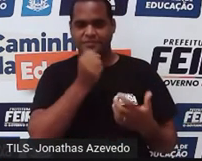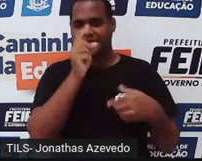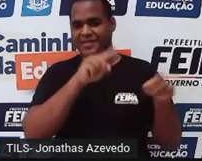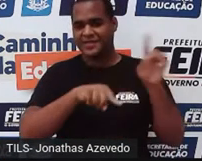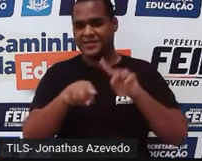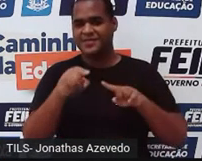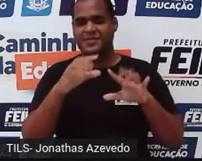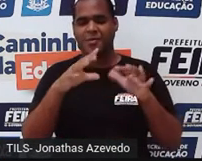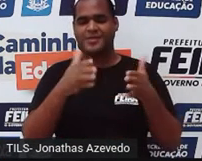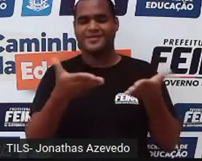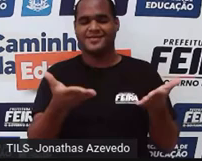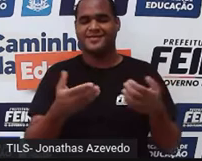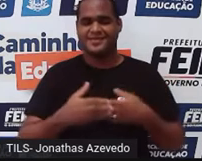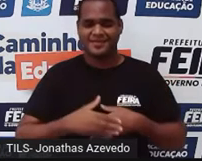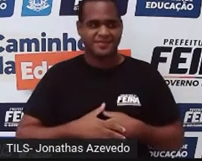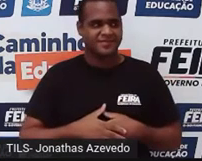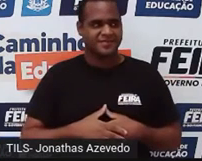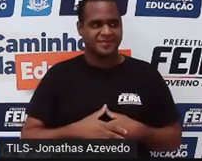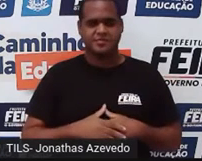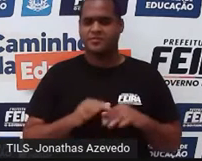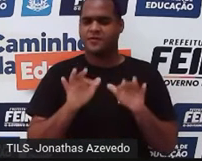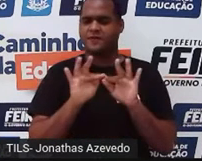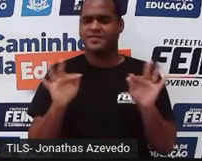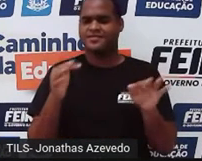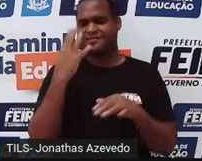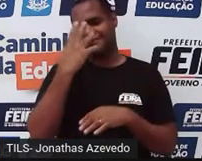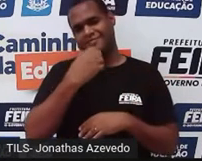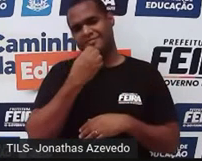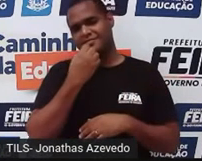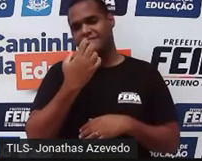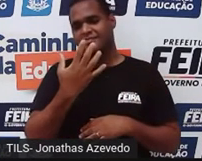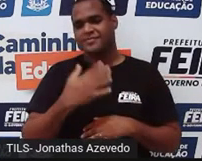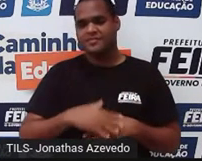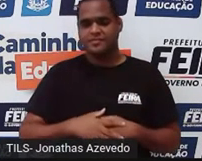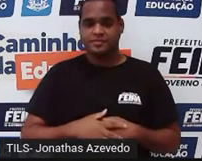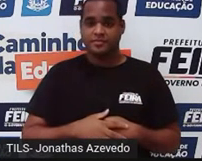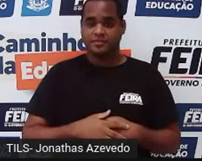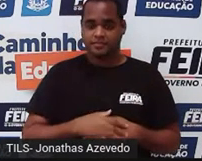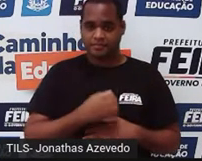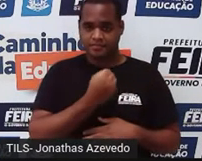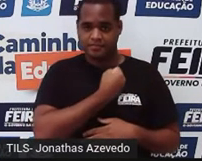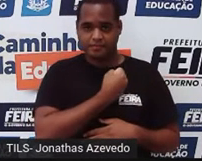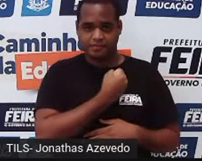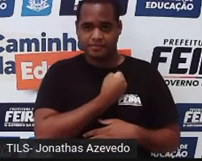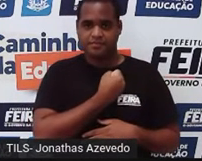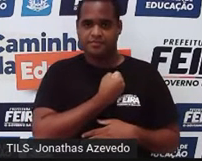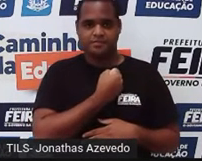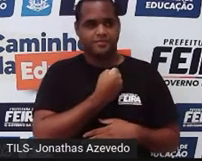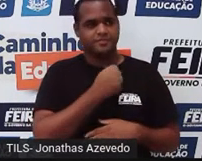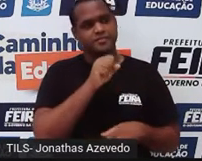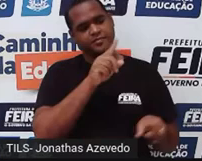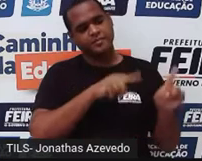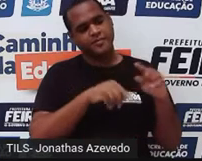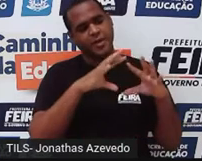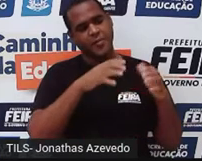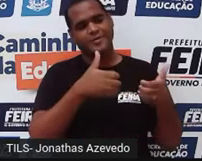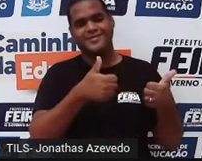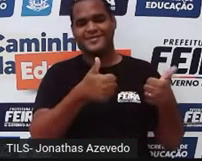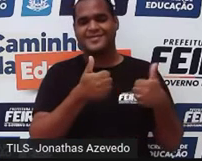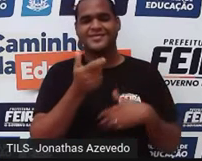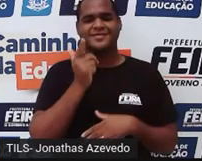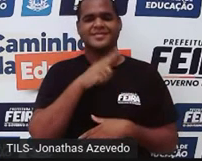o mundo. Ó, que frase interessante, né? Os números governam o mundo. Poxa, que legal isso.